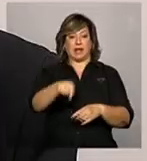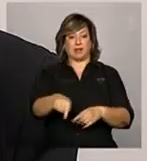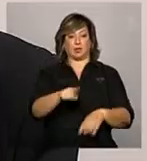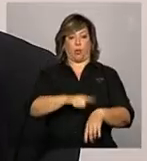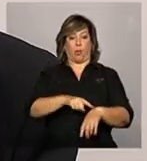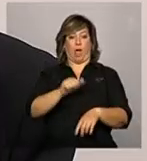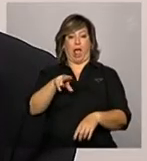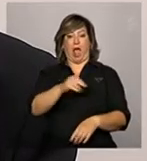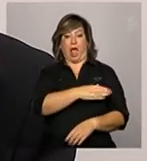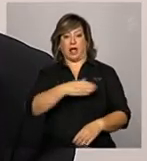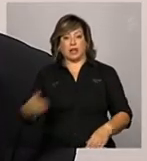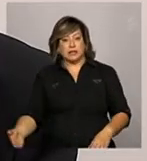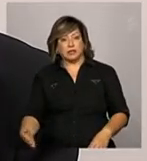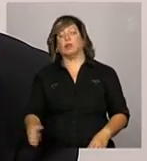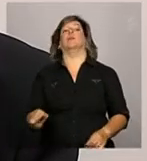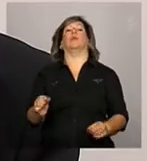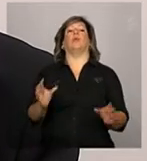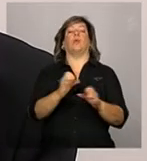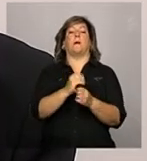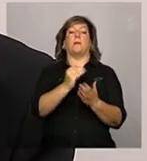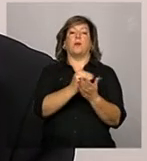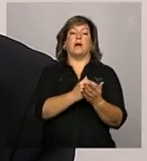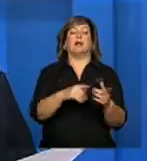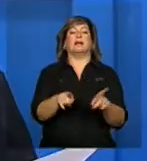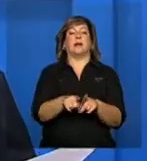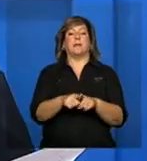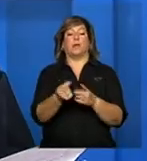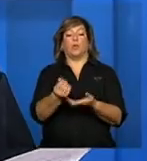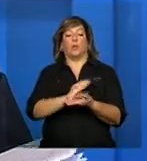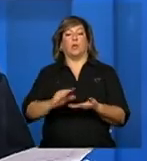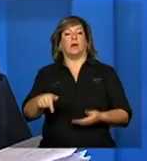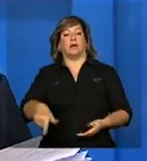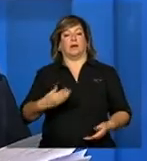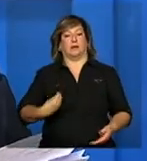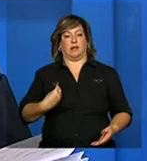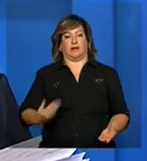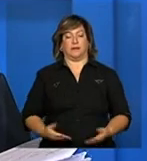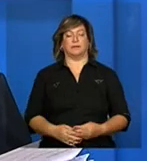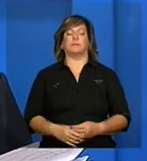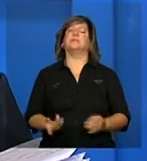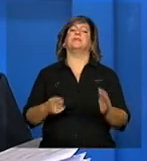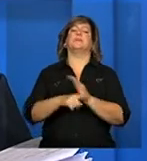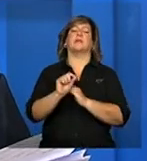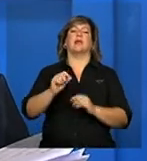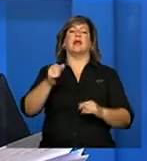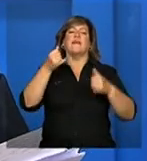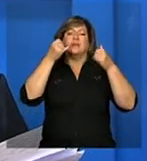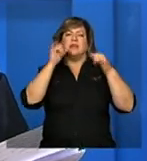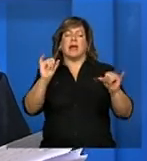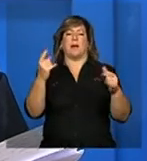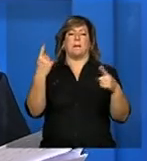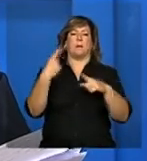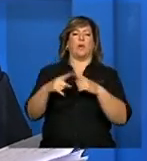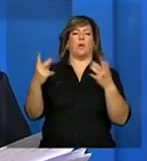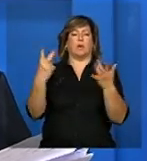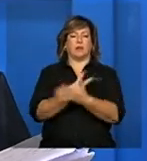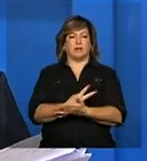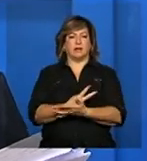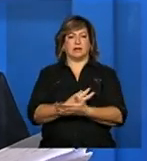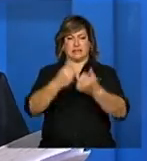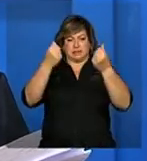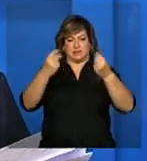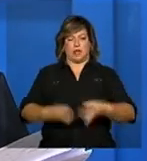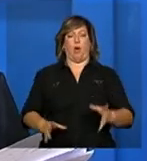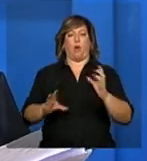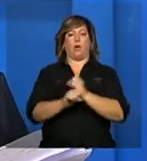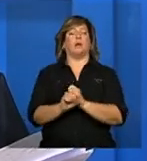ou sendo de recursos correntes. E para evitar equívocos, né? Ao prestar as contas, como que o gestor